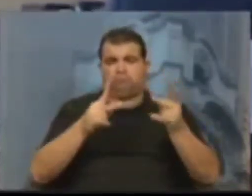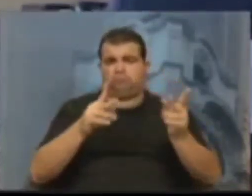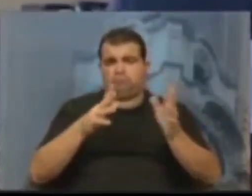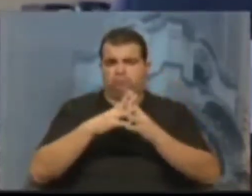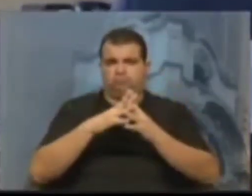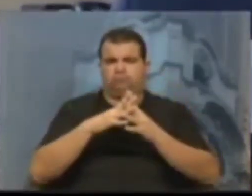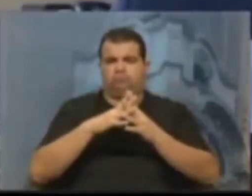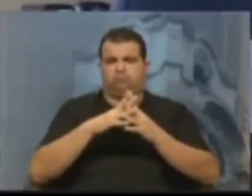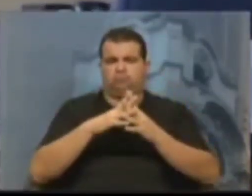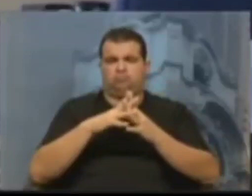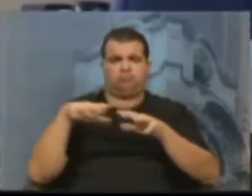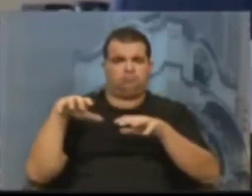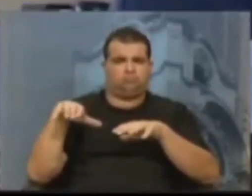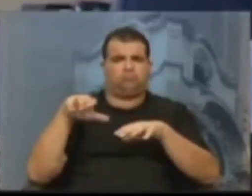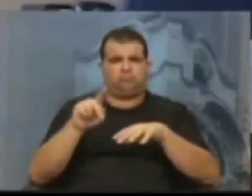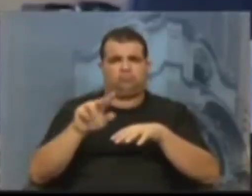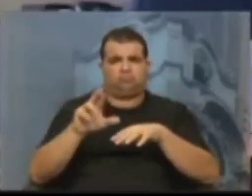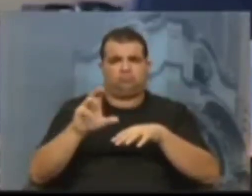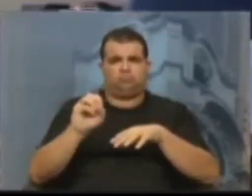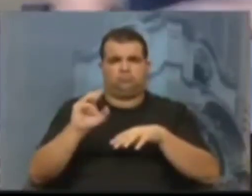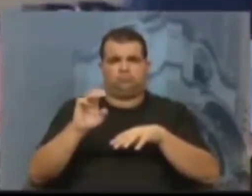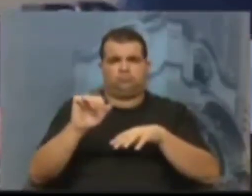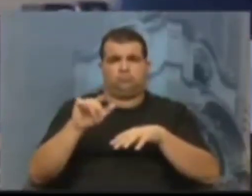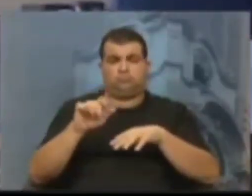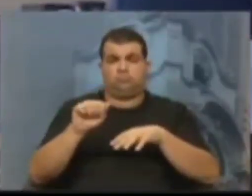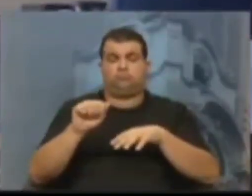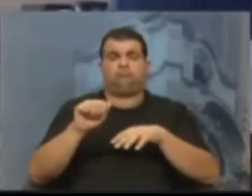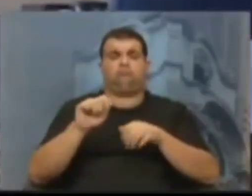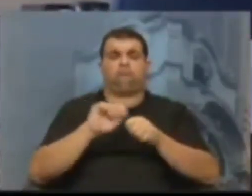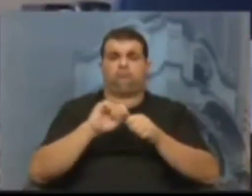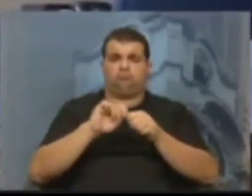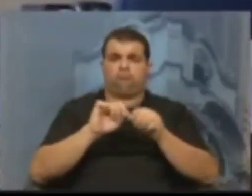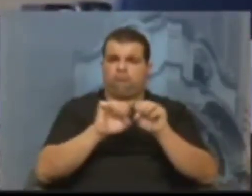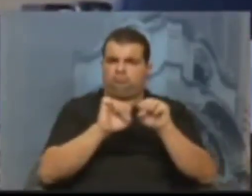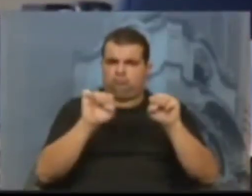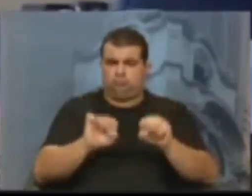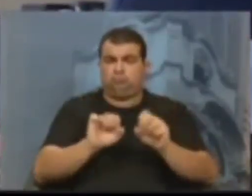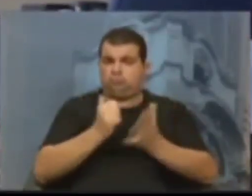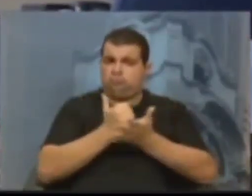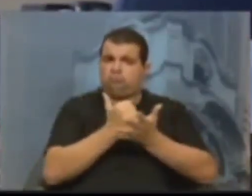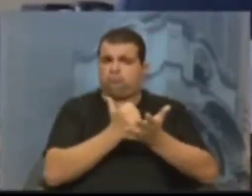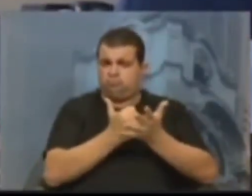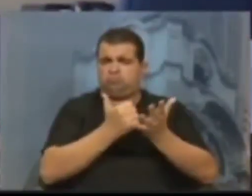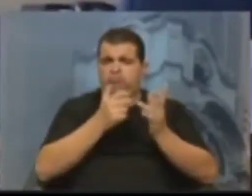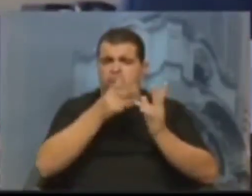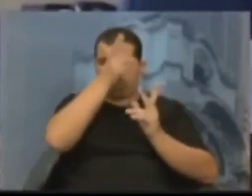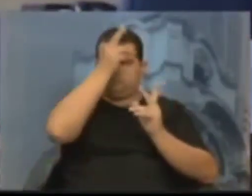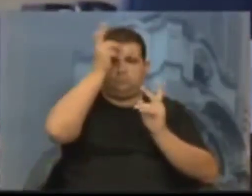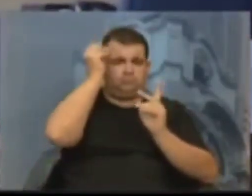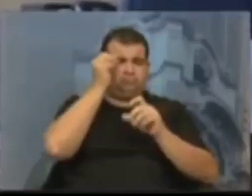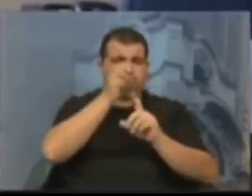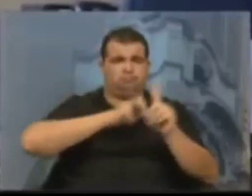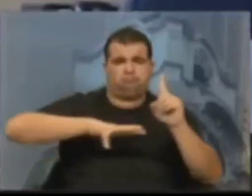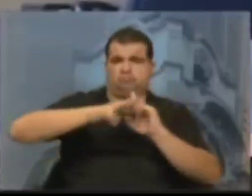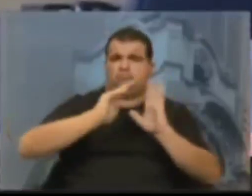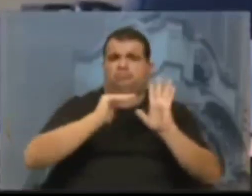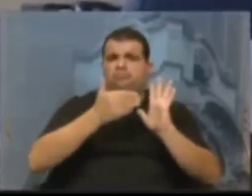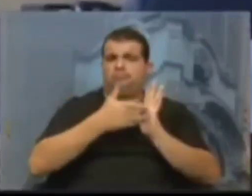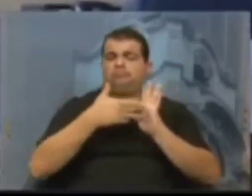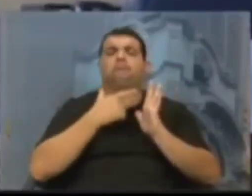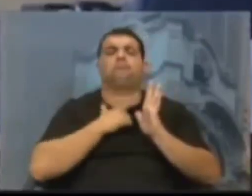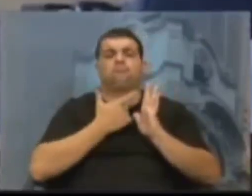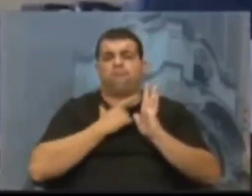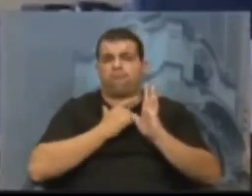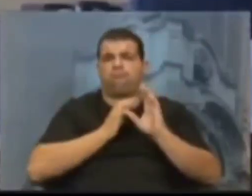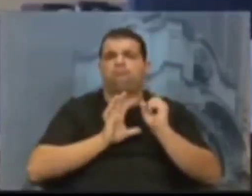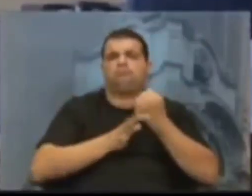software que permite, então, que inclusive auxilia a prefeitura e a toda a sociedade para que nós tenhamos